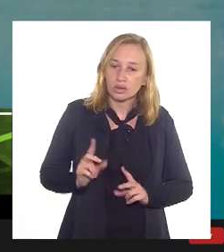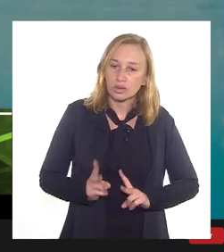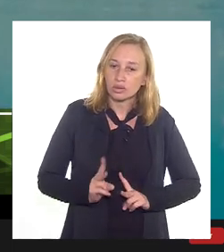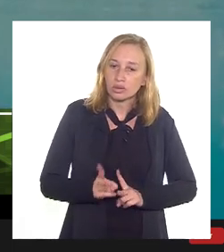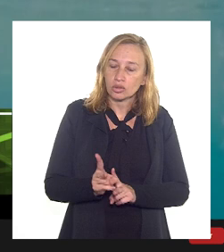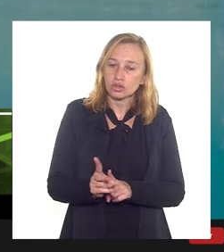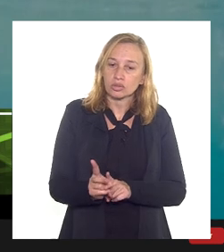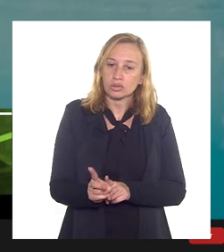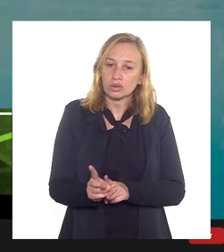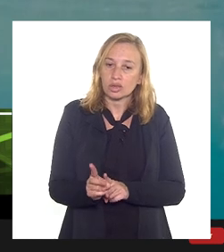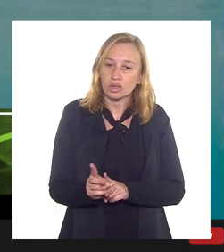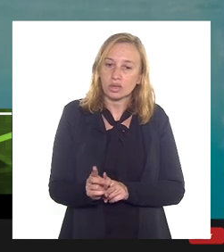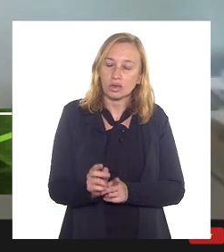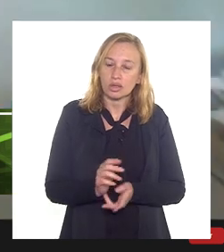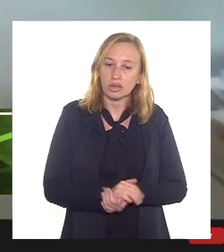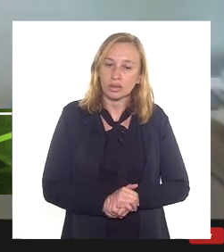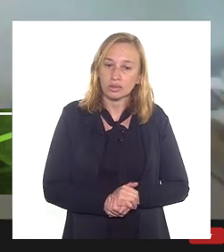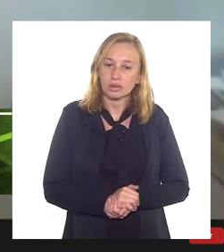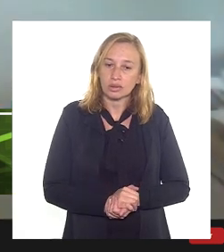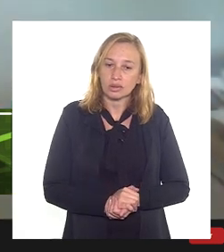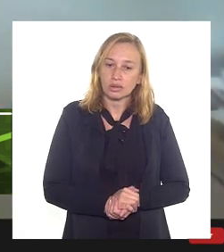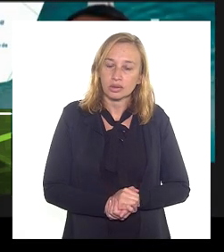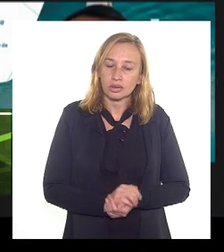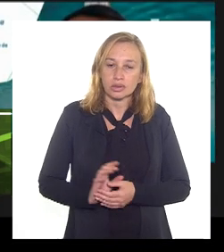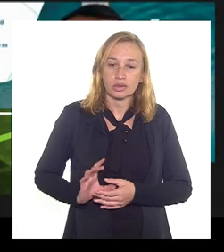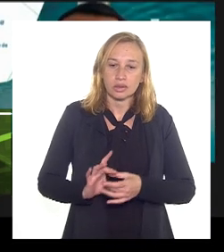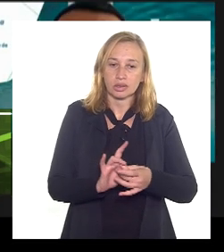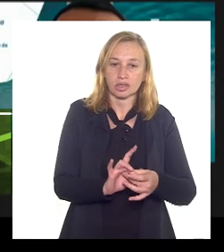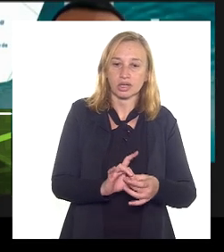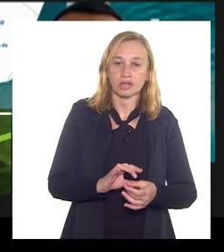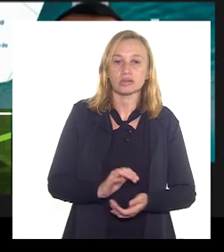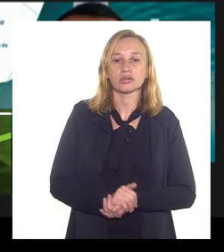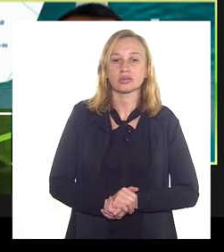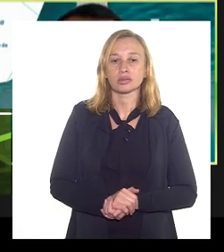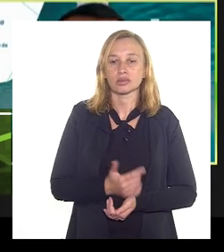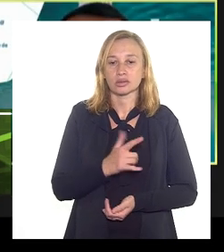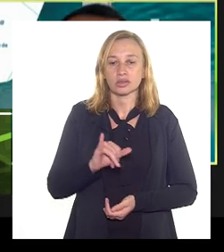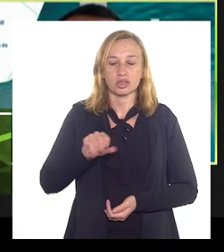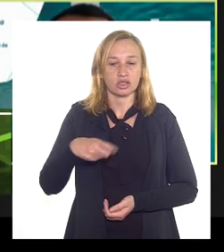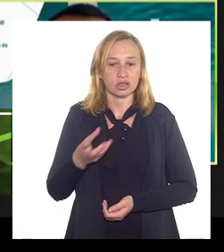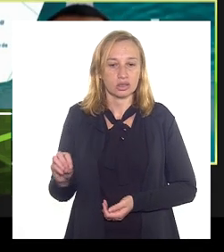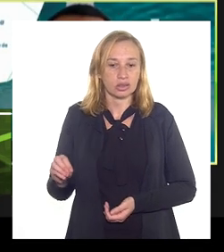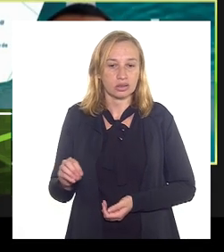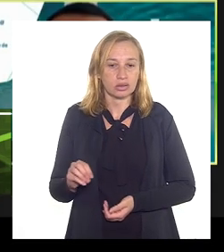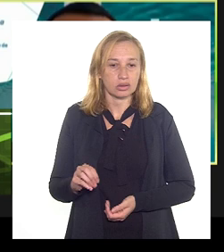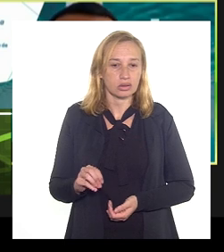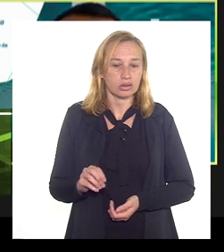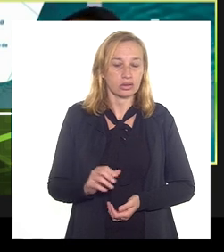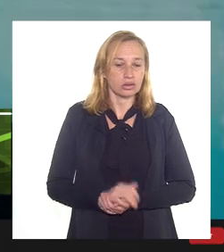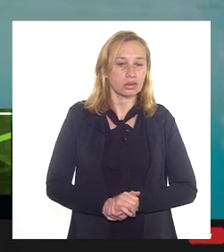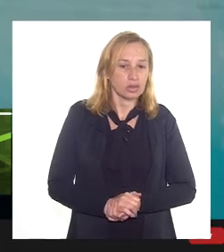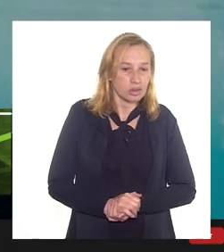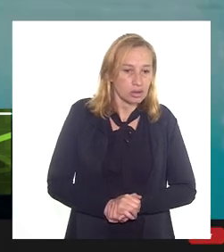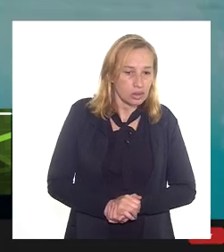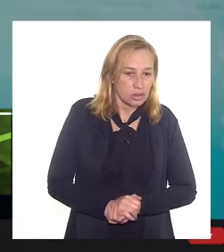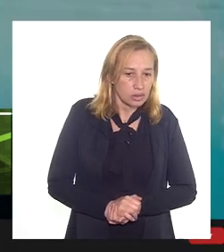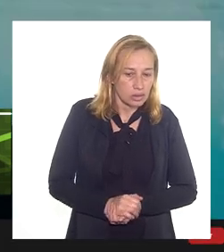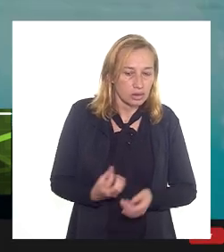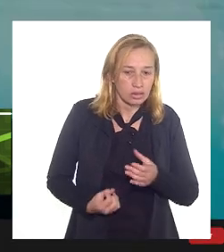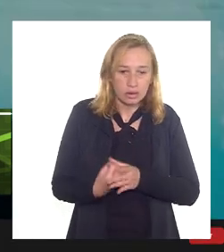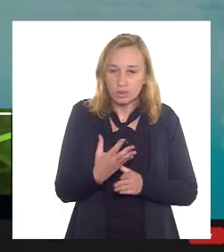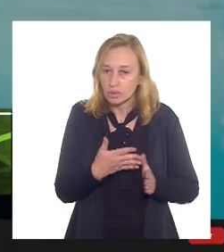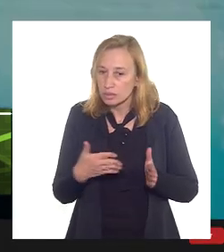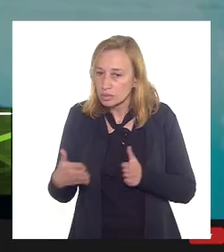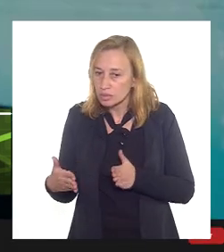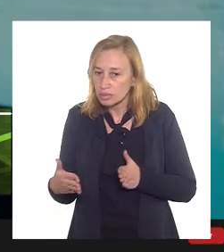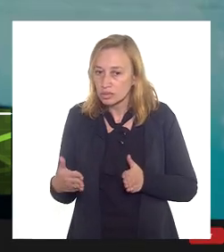parcela de gases sem reinjetados de forma que não vai haver impacto em produção como eu